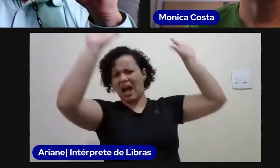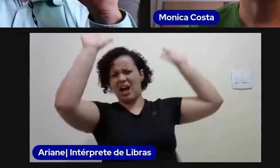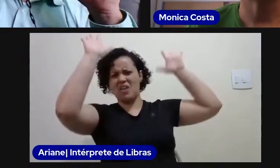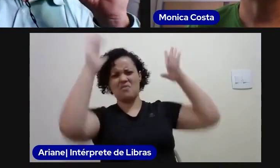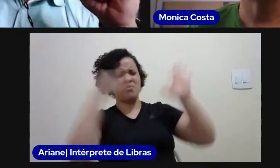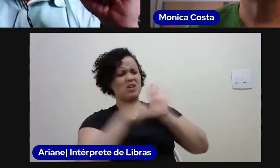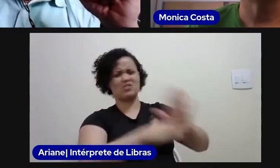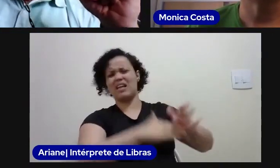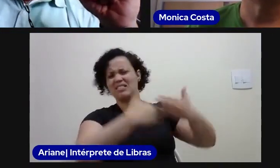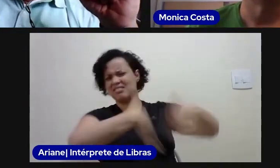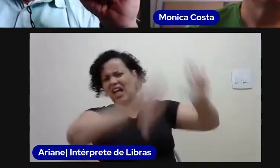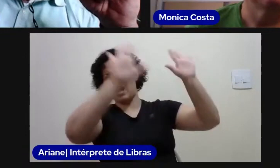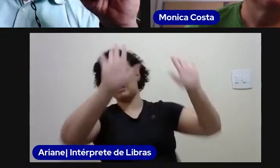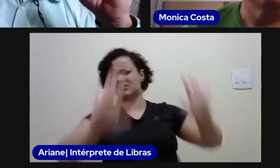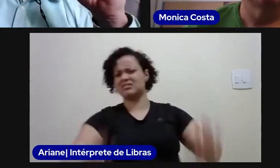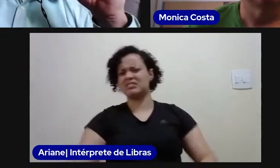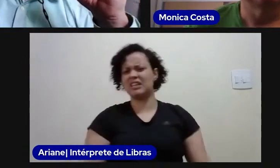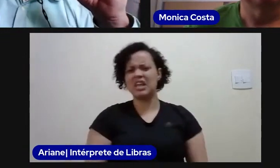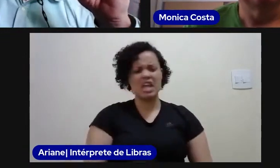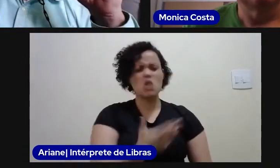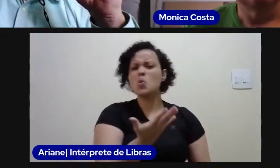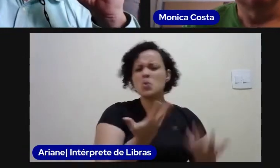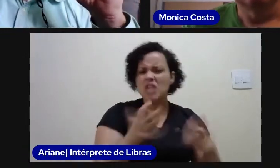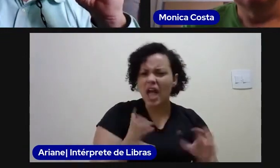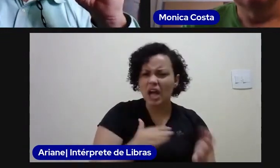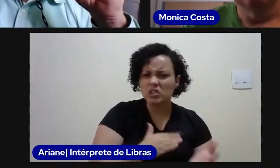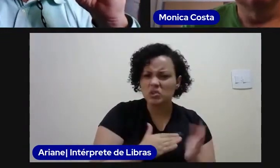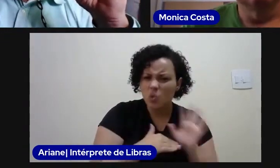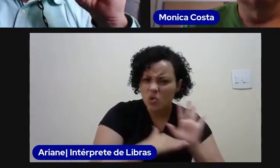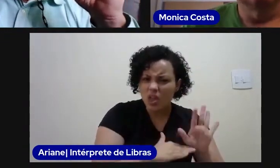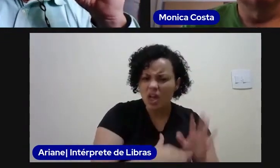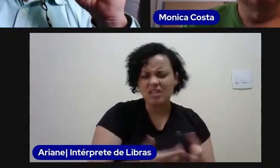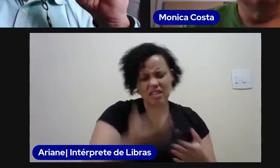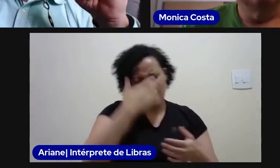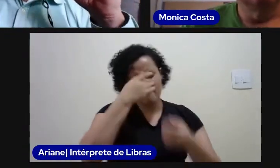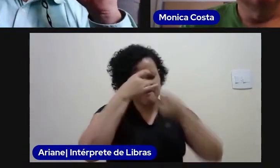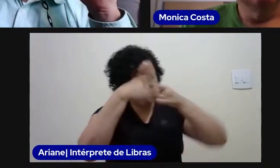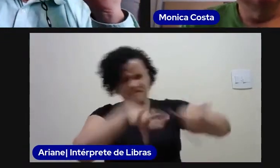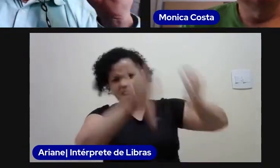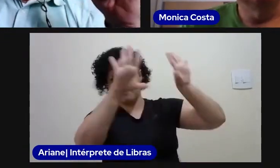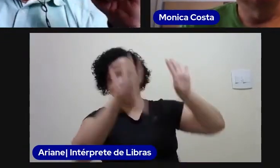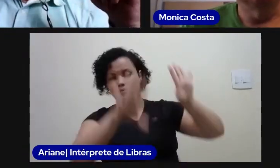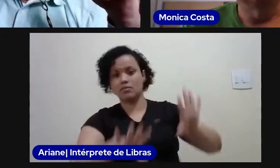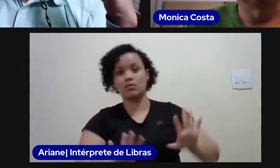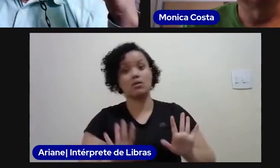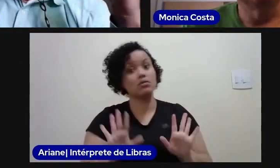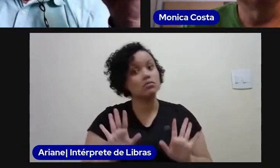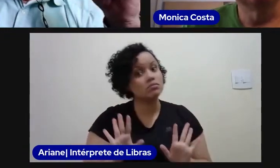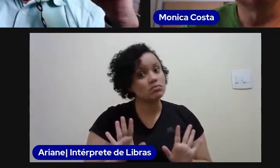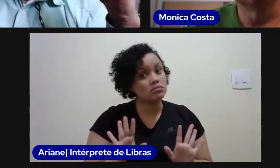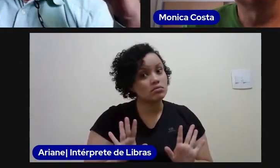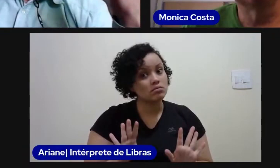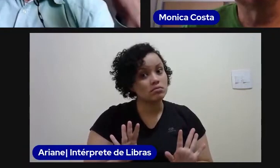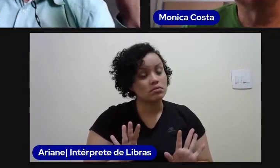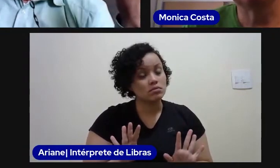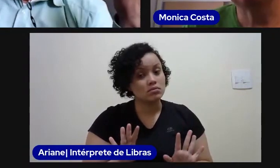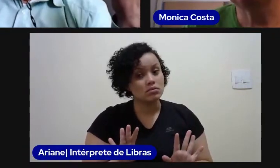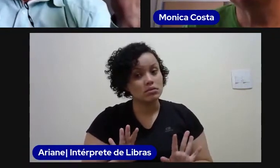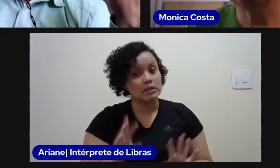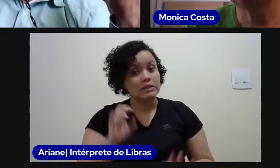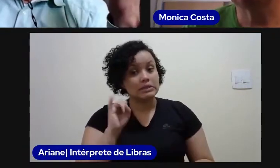Dane-se. Aí eu erro. Ou quando eu digo, esse não tem mais cura. Mas enquanto eu continuo fazendo, mesmo